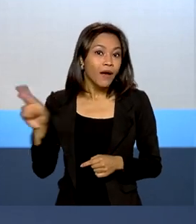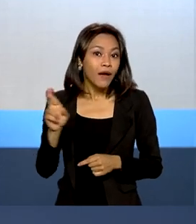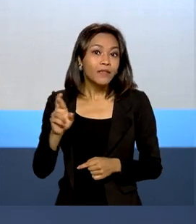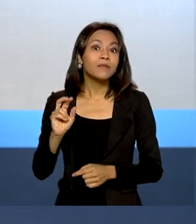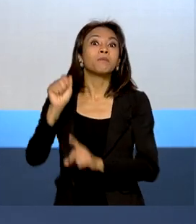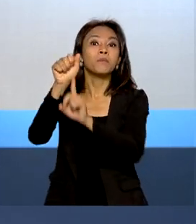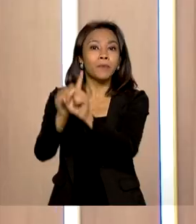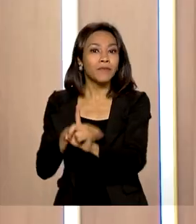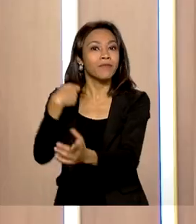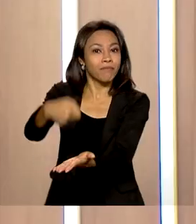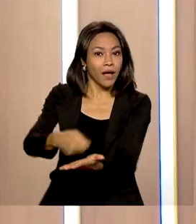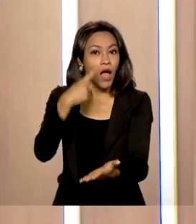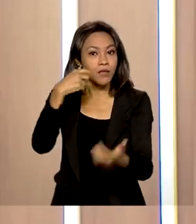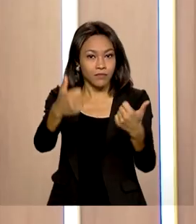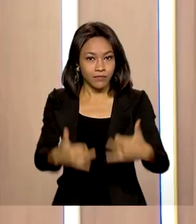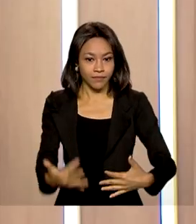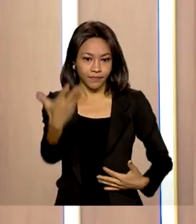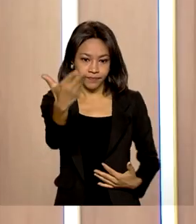Ricardo Caldas.